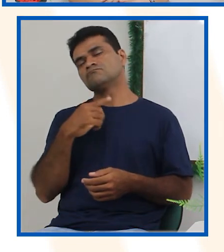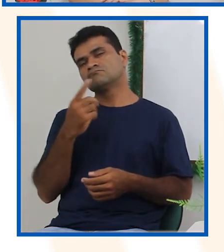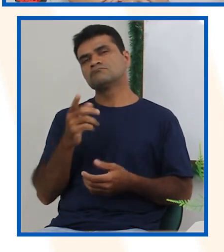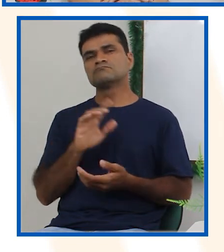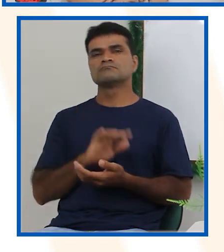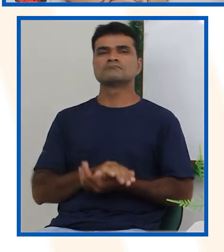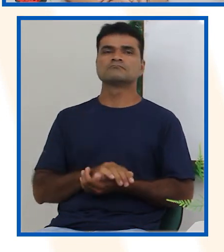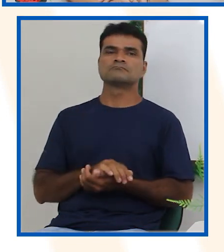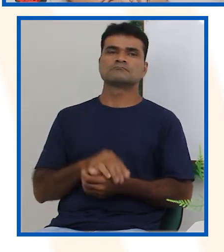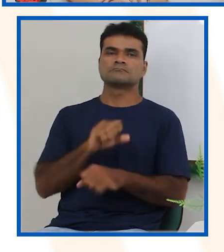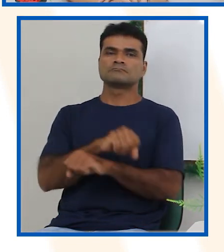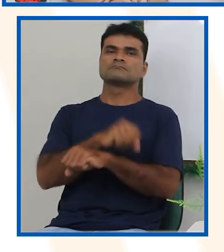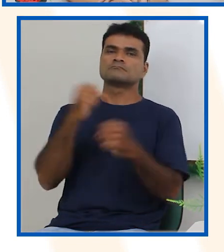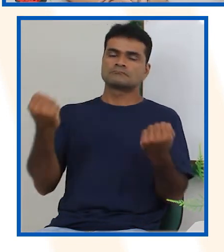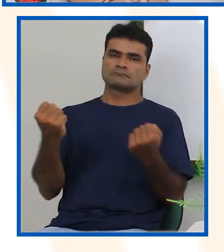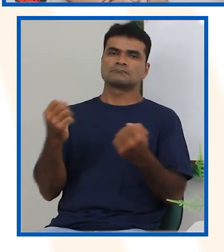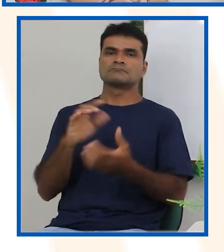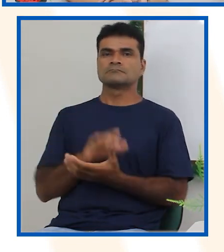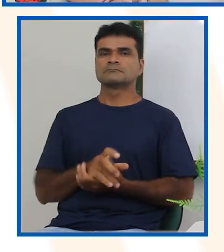ficar um ano sem comer.